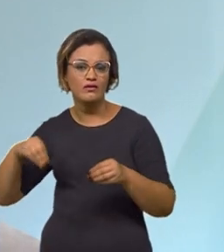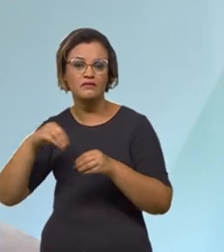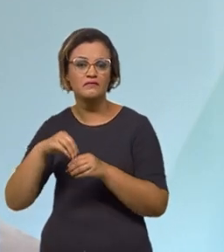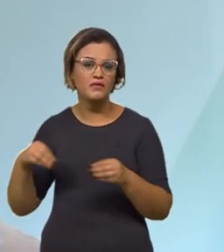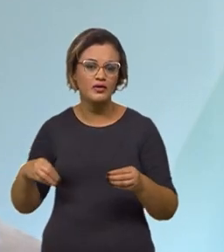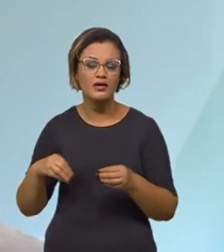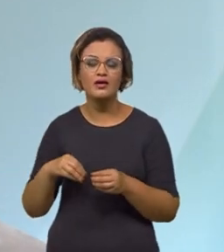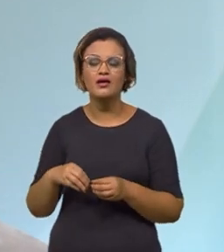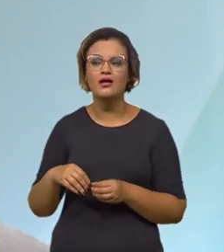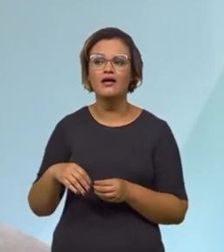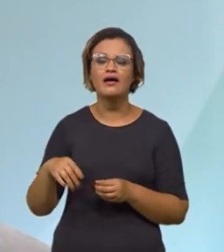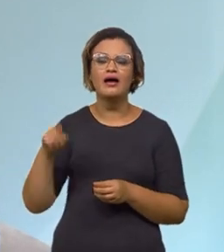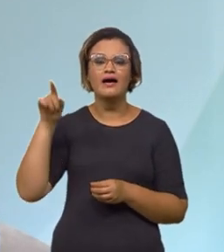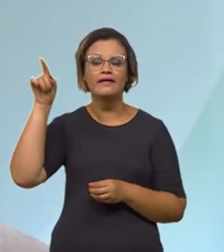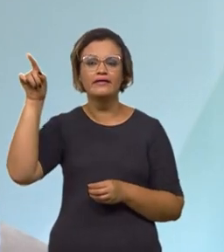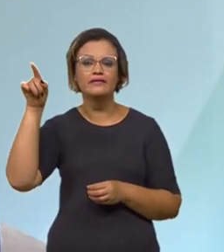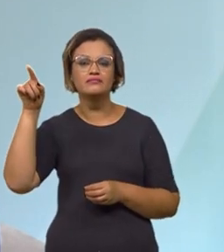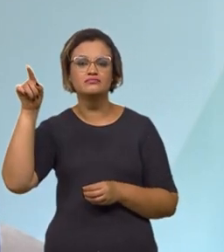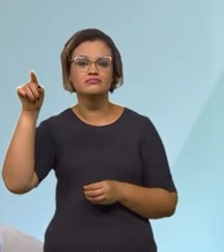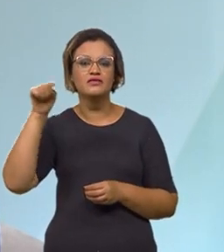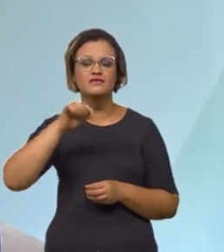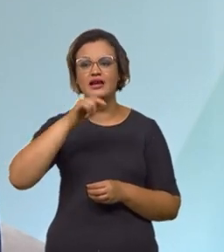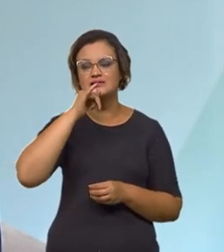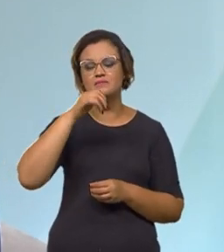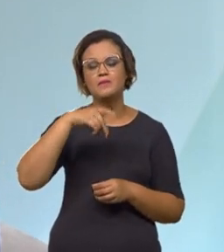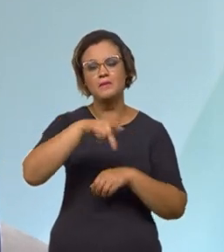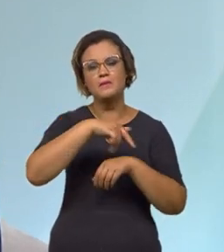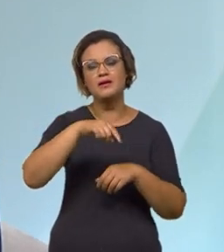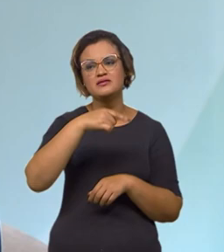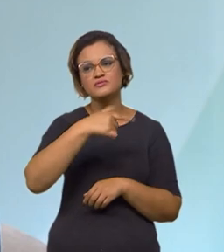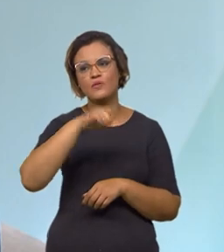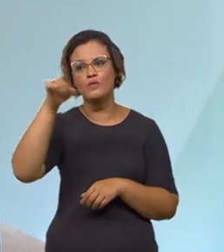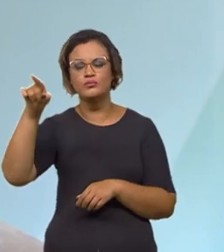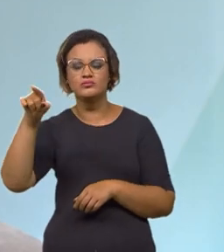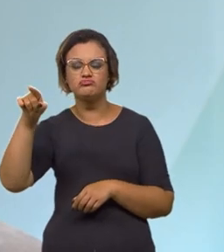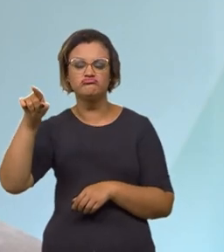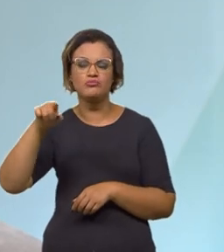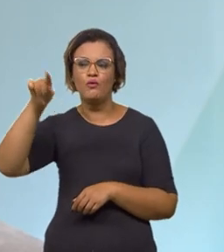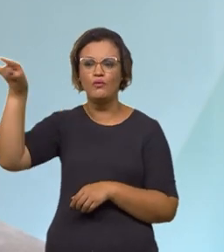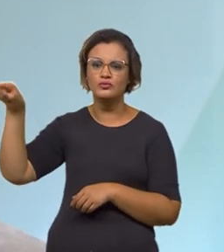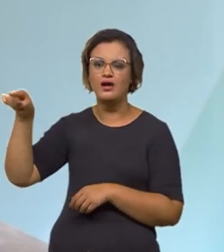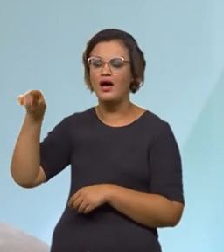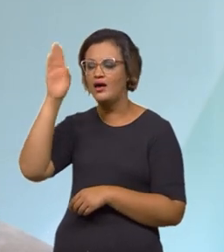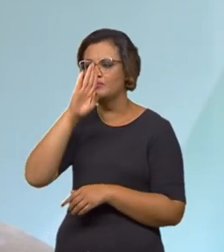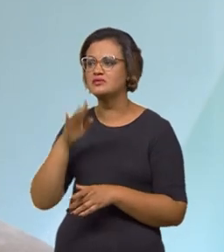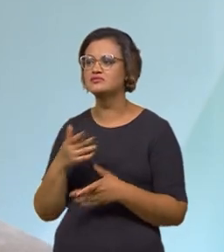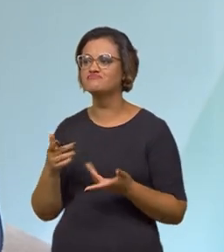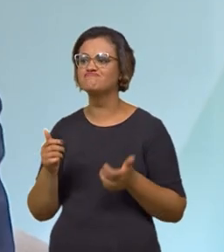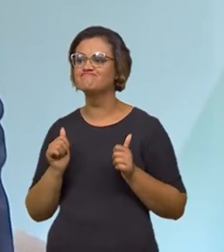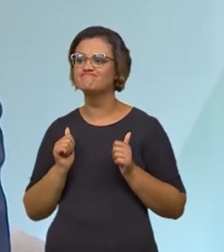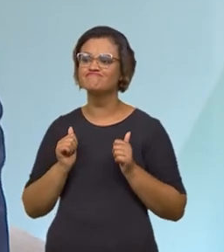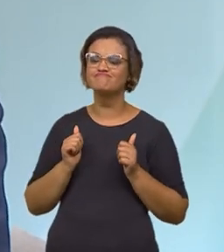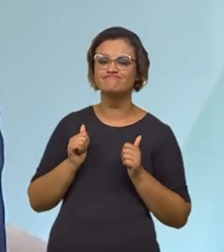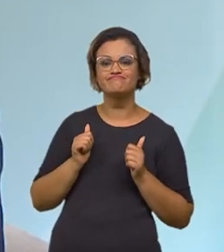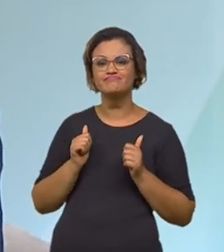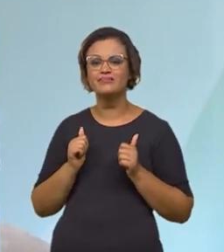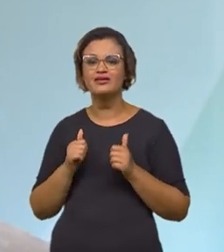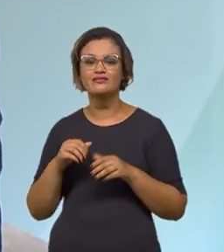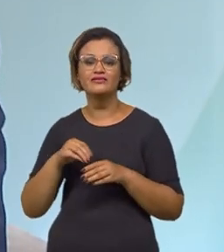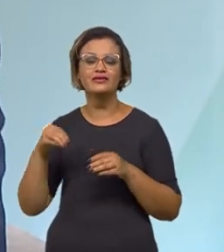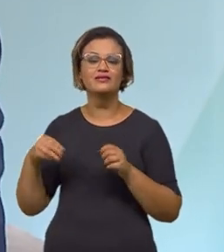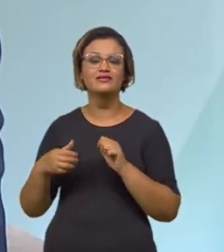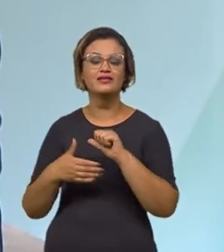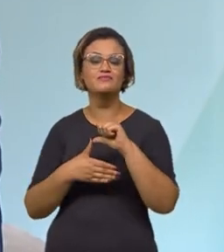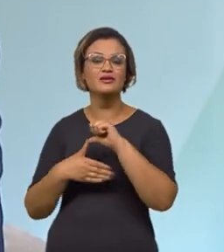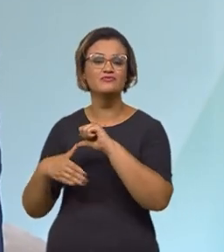-se ali do Oriente, em direção ao Canal do Panamá, aos Estados Unidos e à Europa, e o Brasil fica ali, realmente, no continente, na América do Sul,